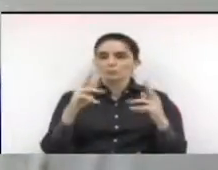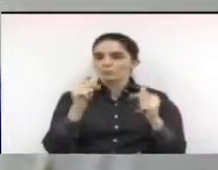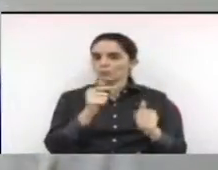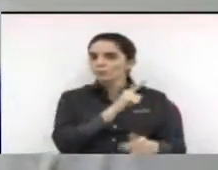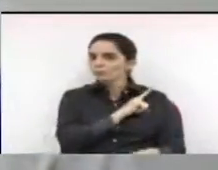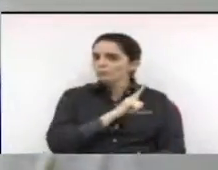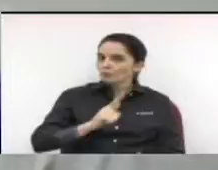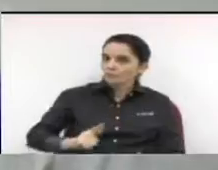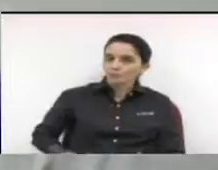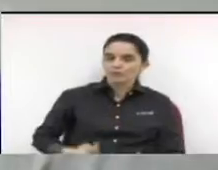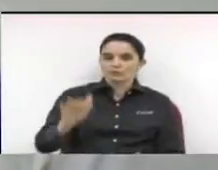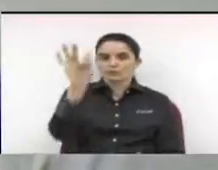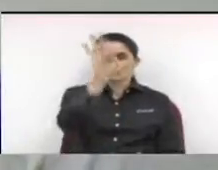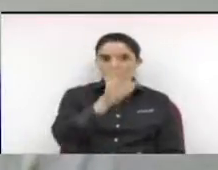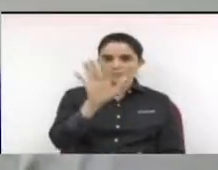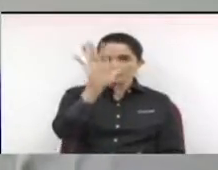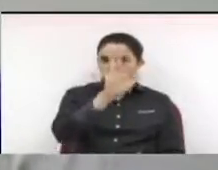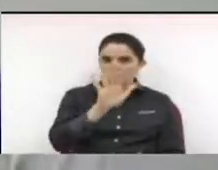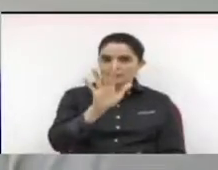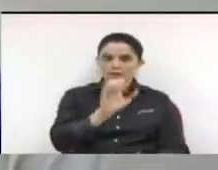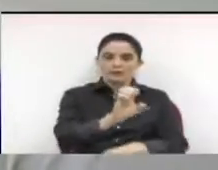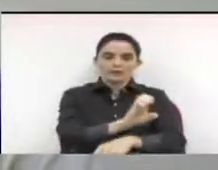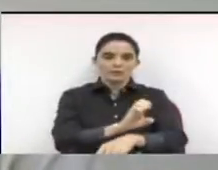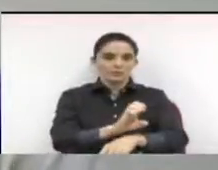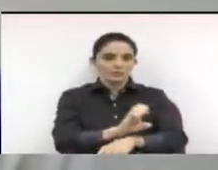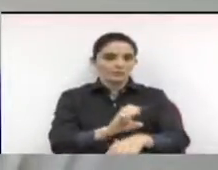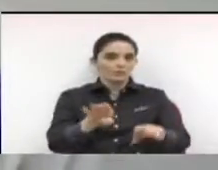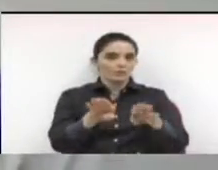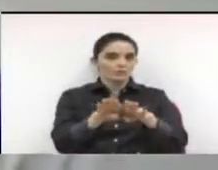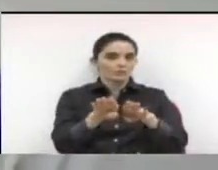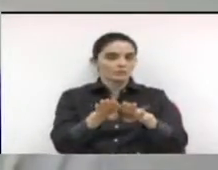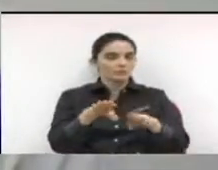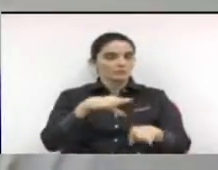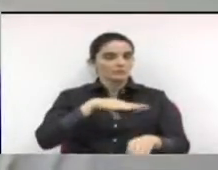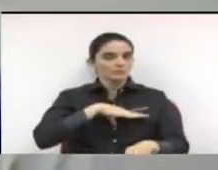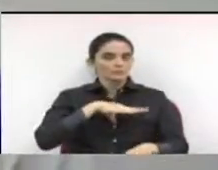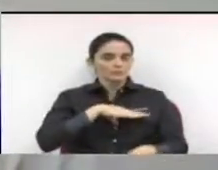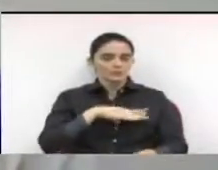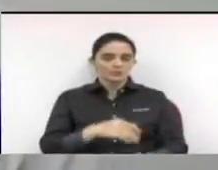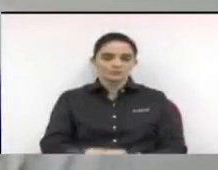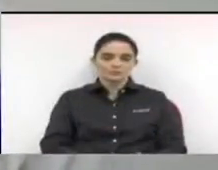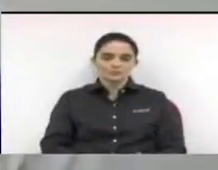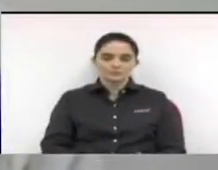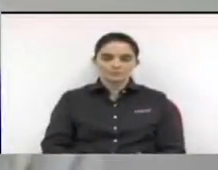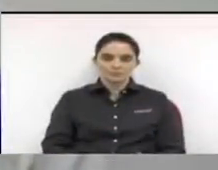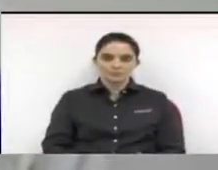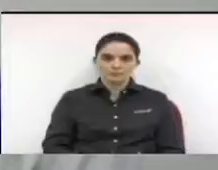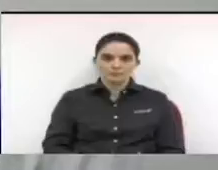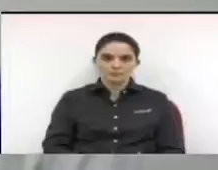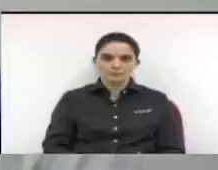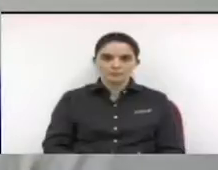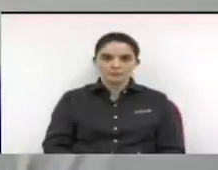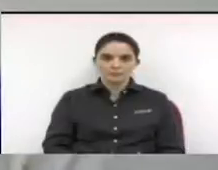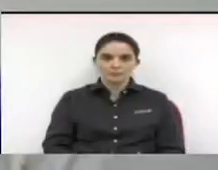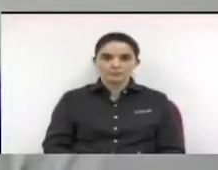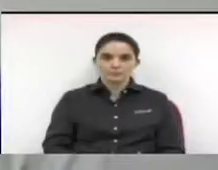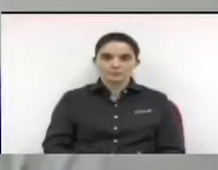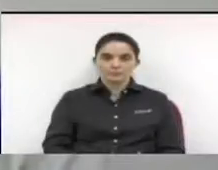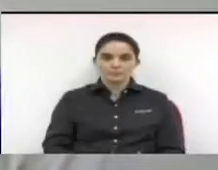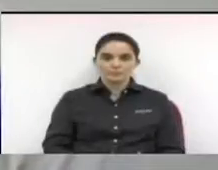As prefeituras têm, prefeituras